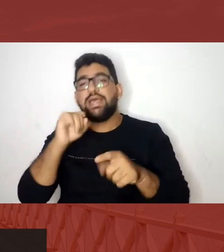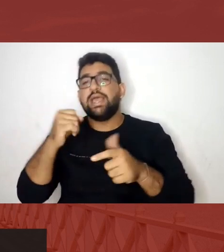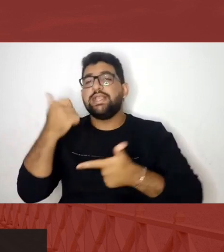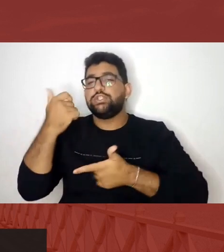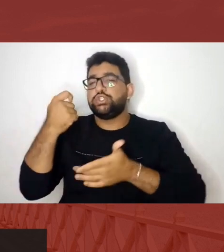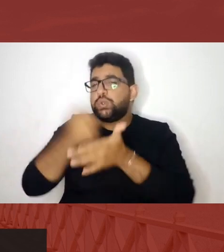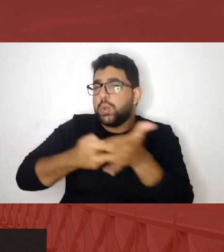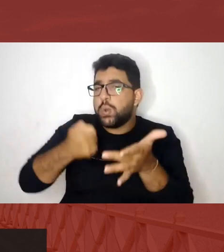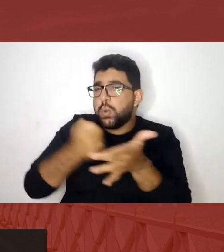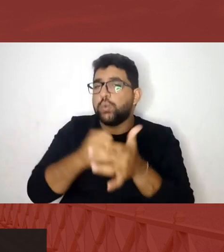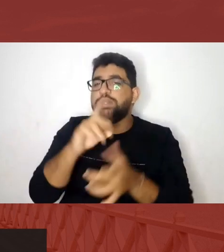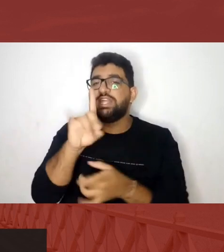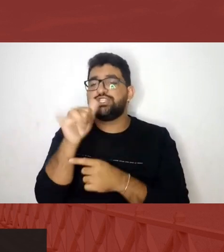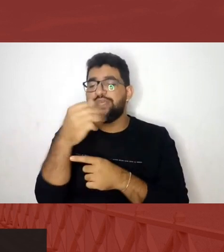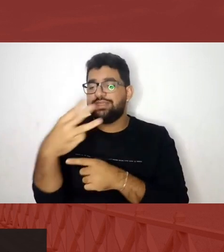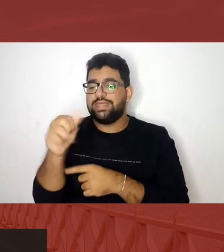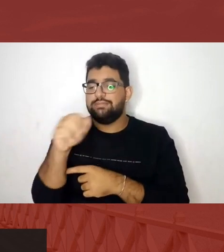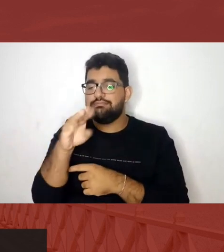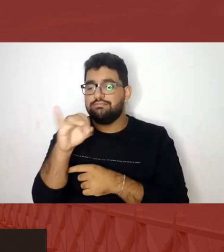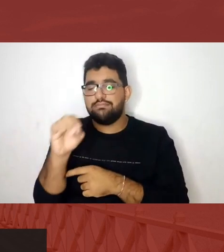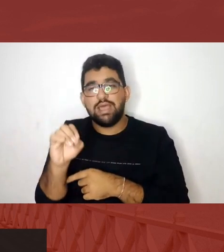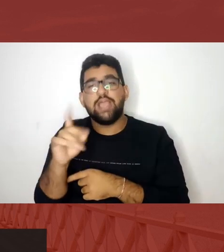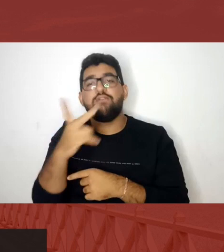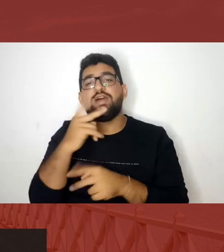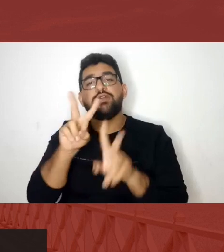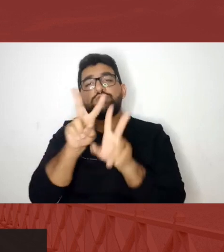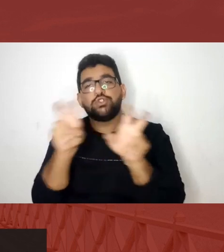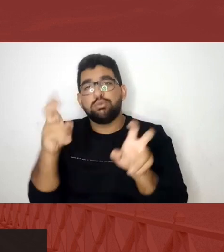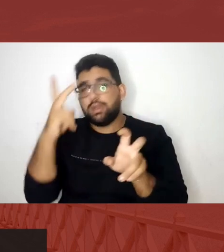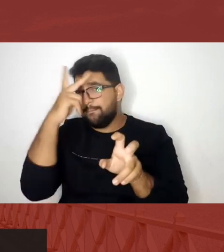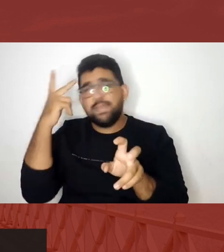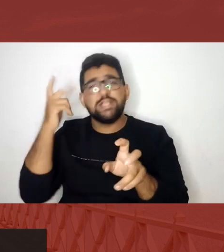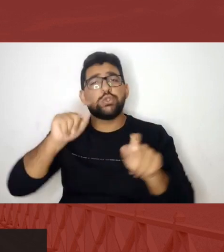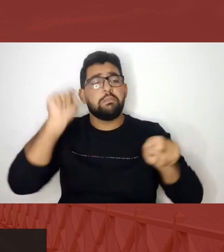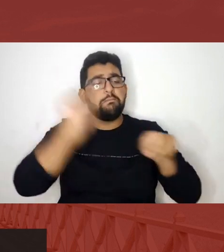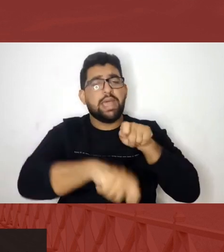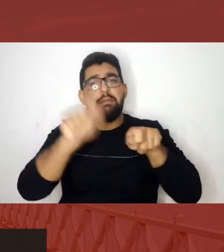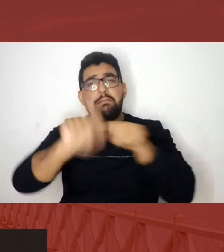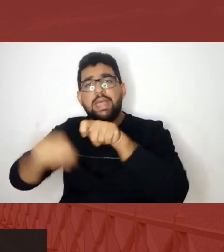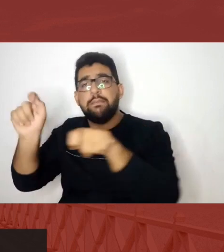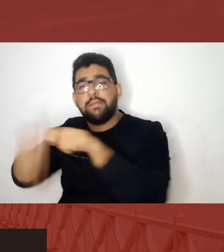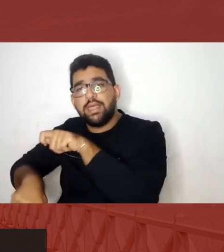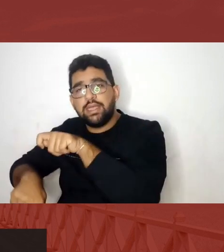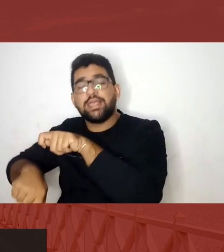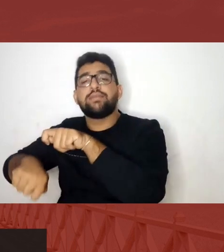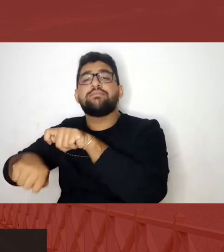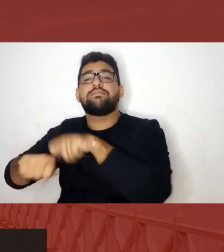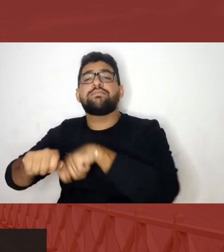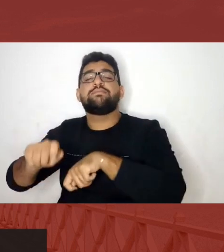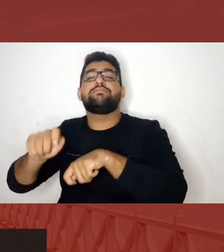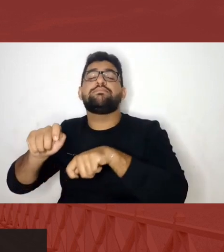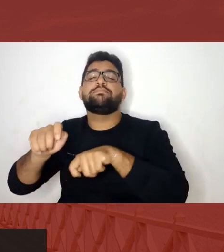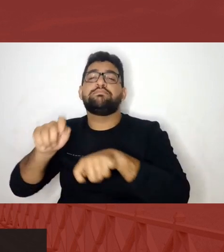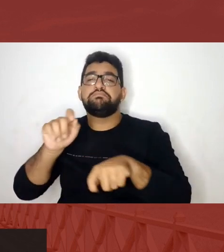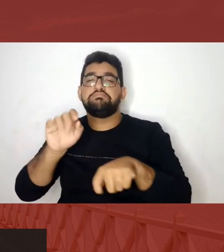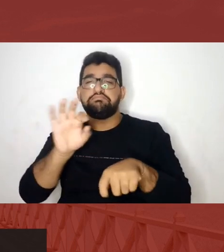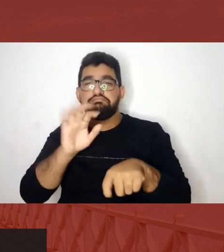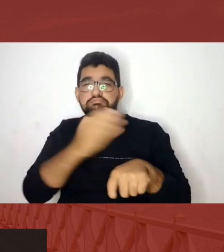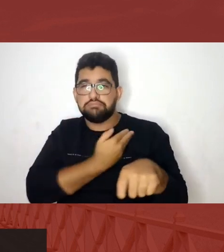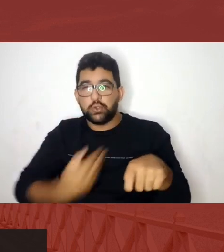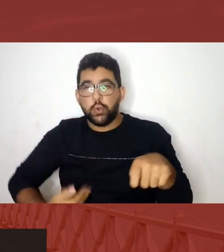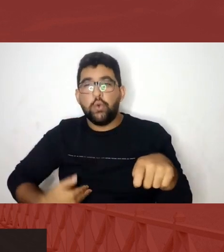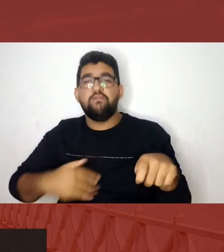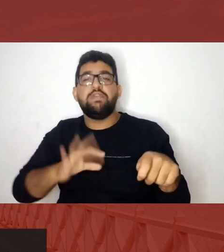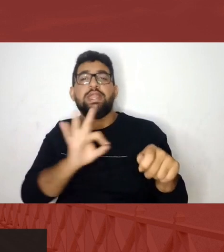falando sobre os corpos que são mortos pelo poder e geralmente as nossas forças